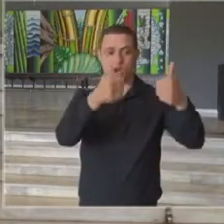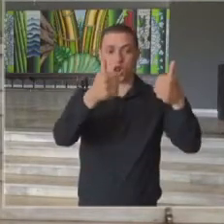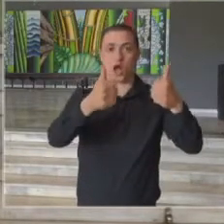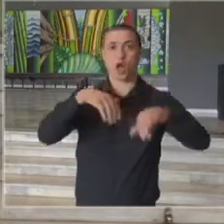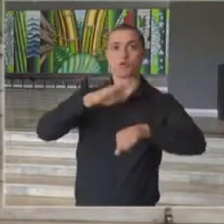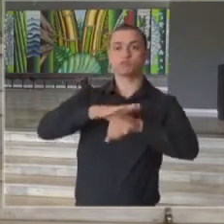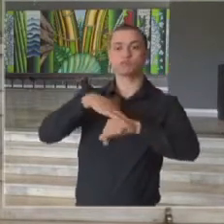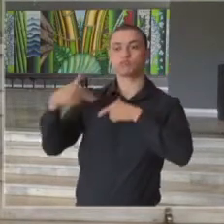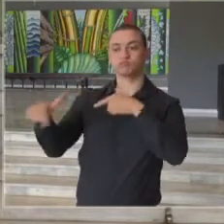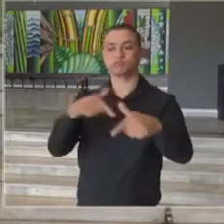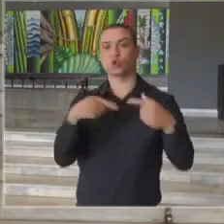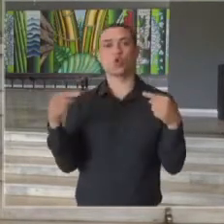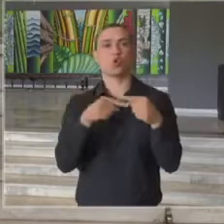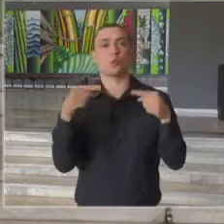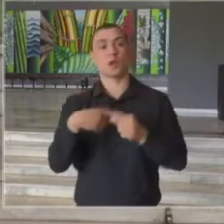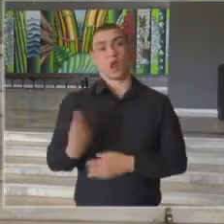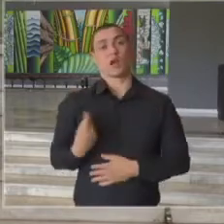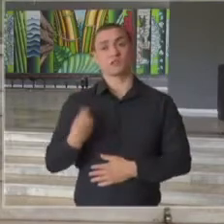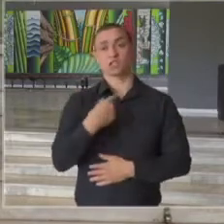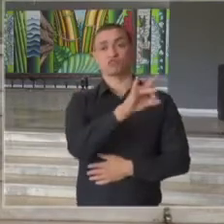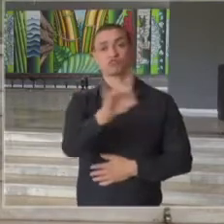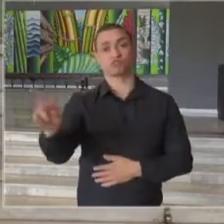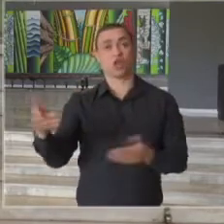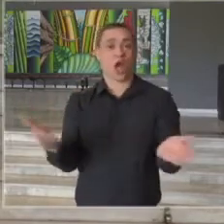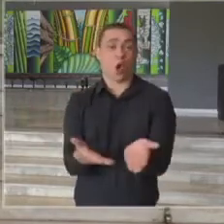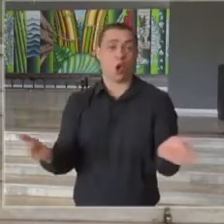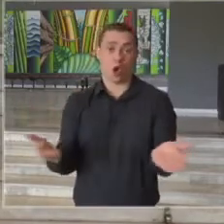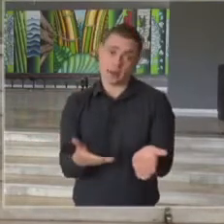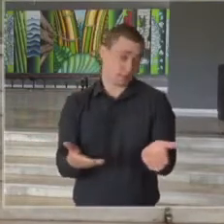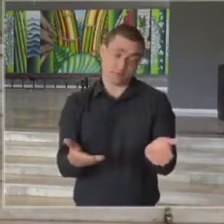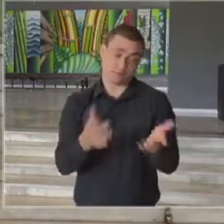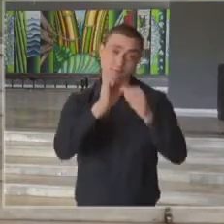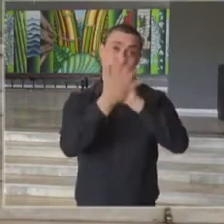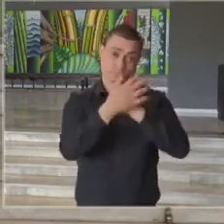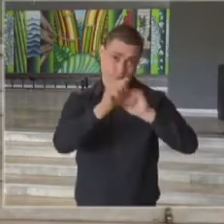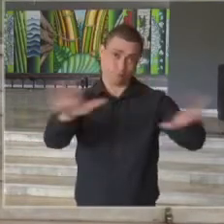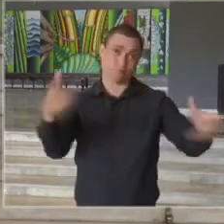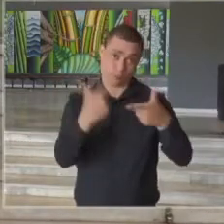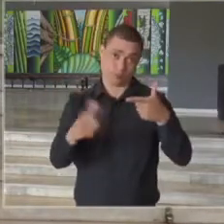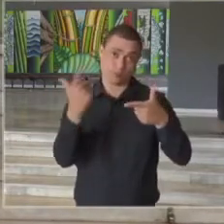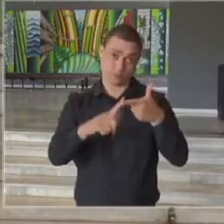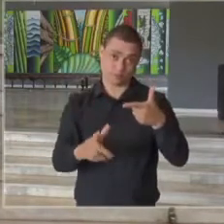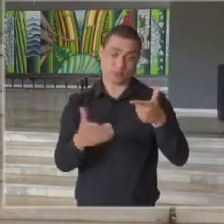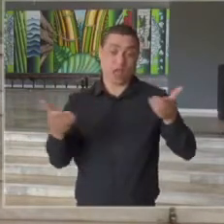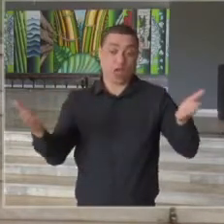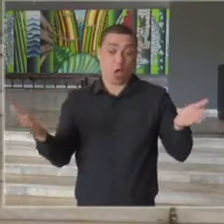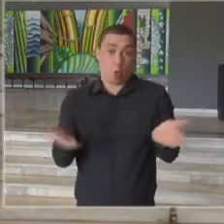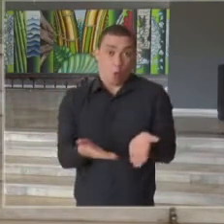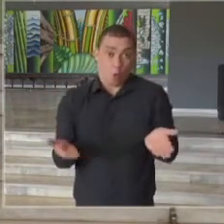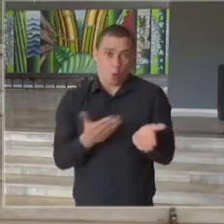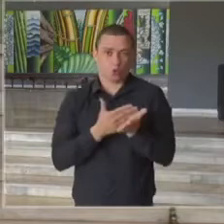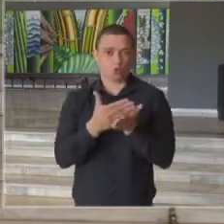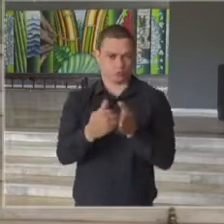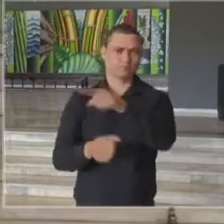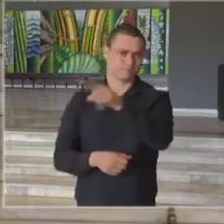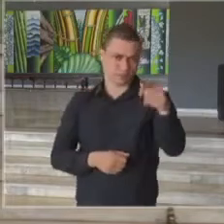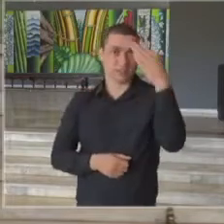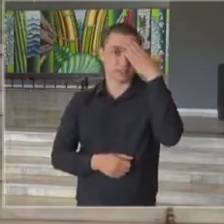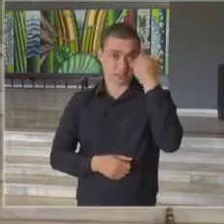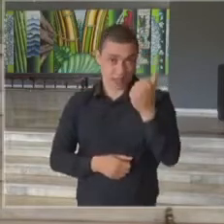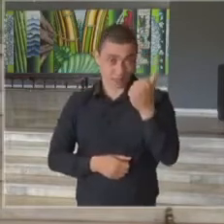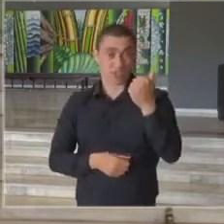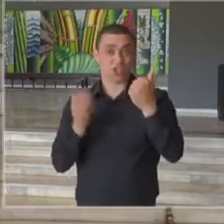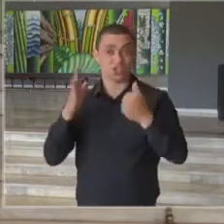adequado à realidade que vivemos neste momento da pandemia. Estamos iniciando hoje, como todos sabem,